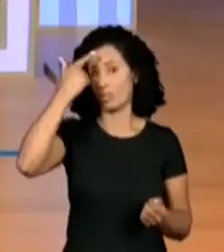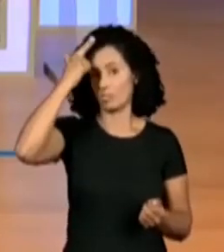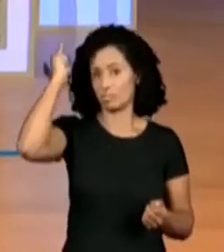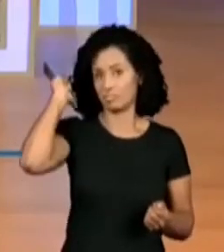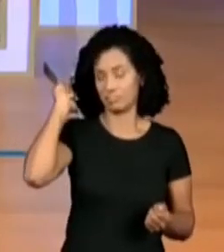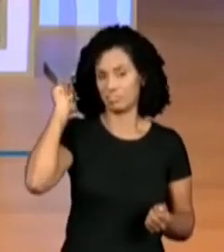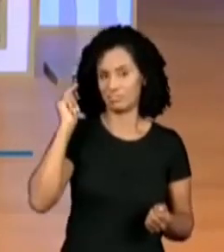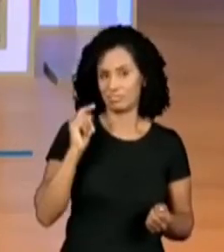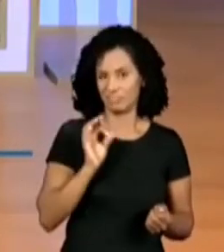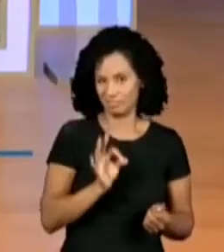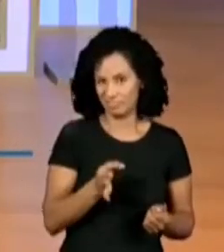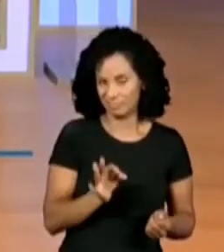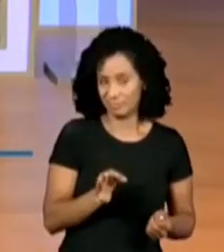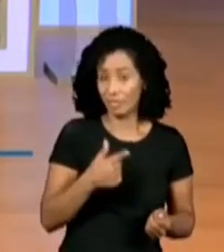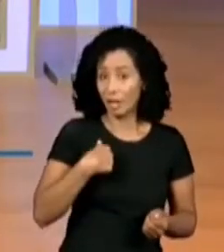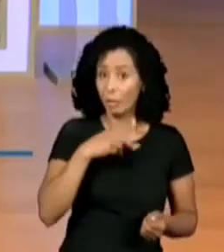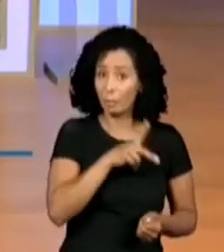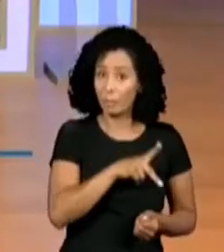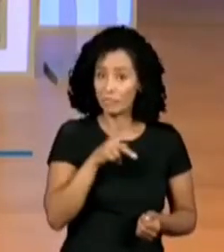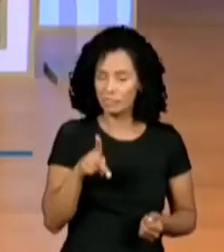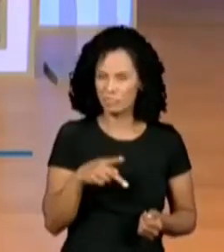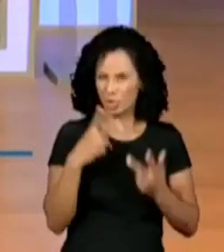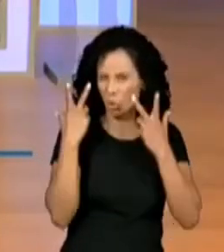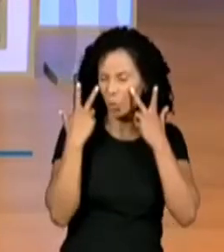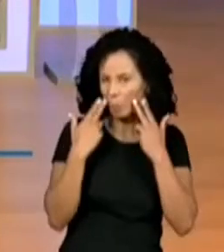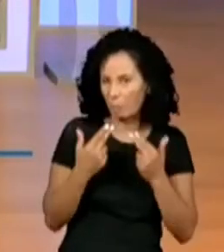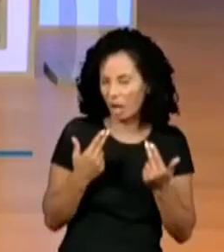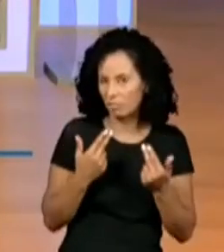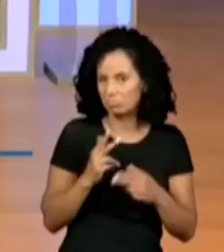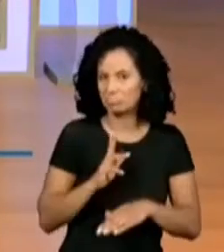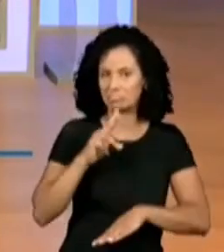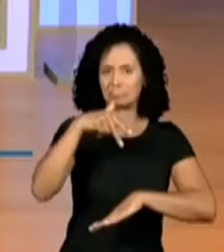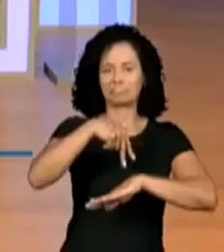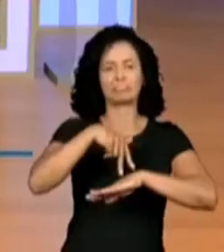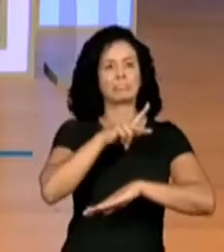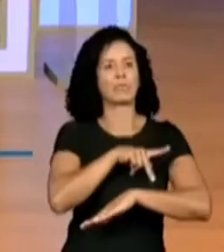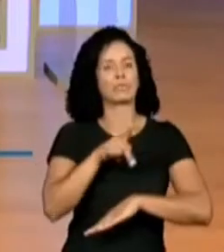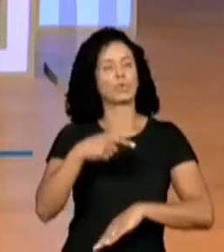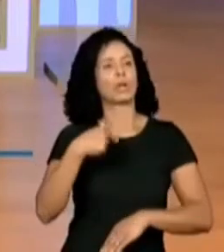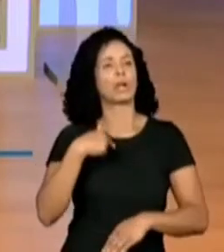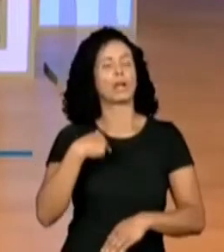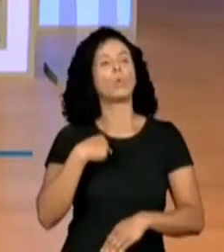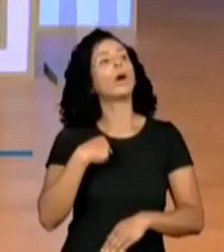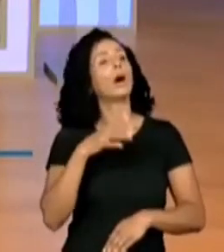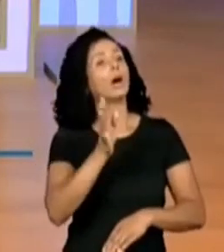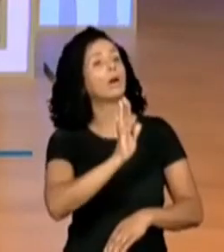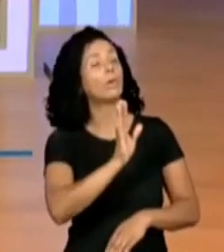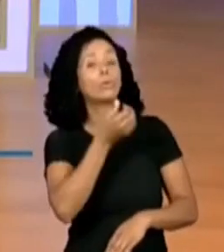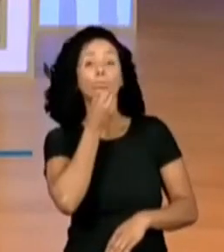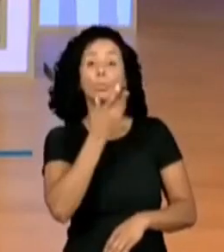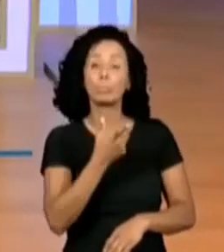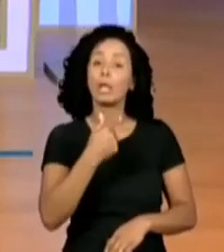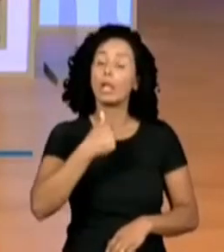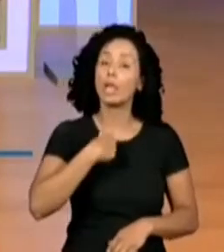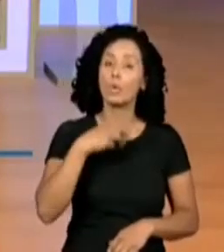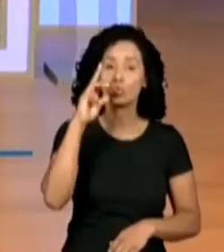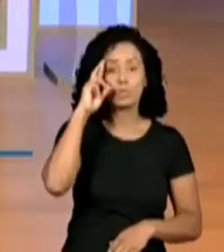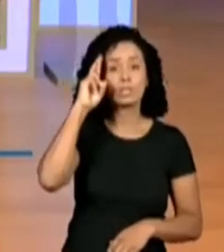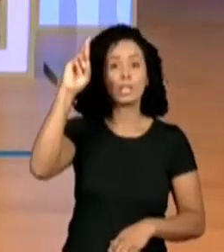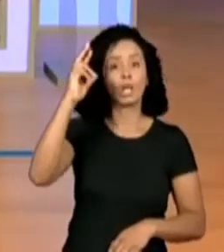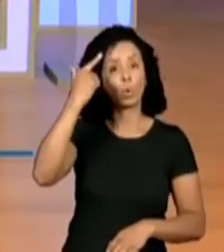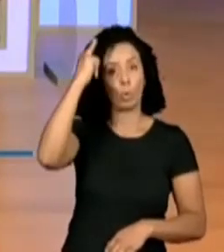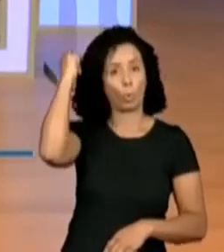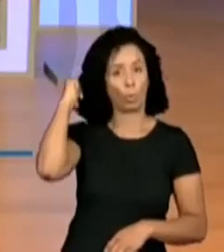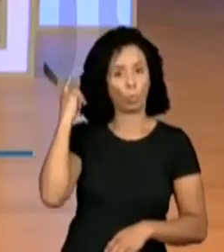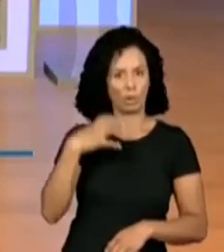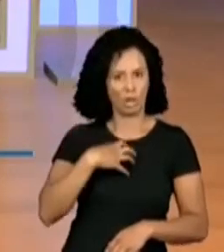É normal eu, como professor, ter esse tipo de apresentação quando eu estou lá com os meus alunos? Então, é isso que a gente vai ver. A gente vai